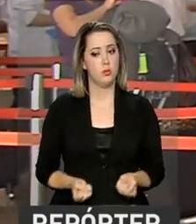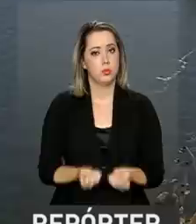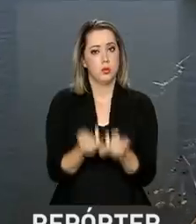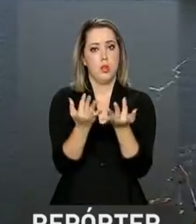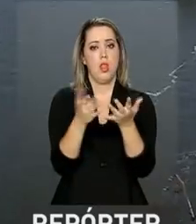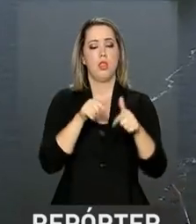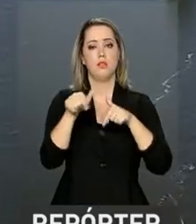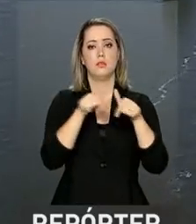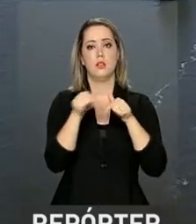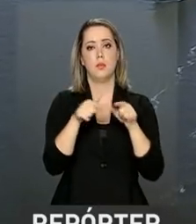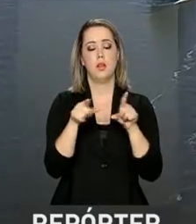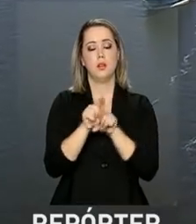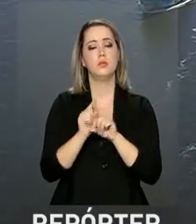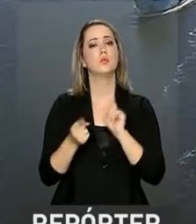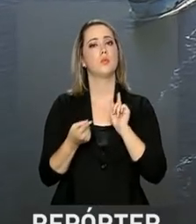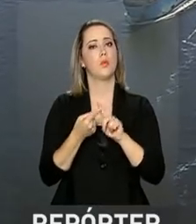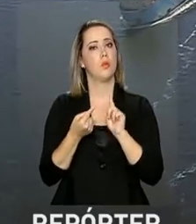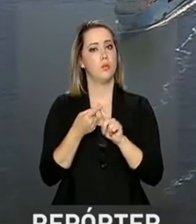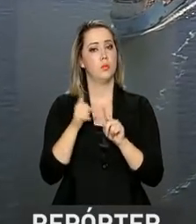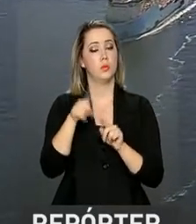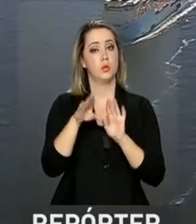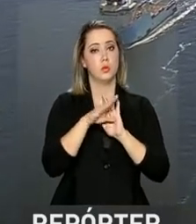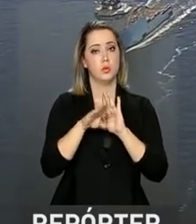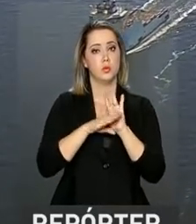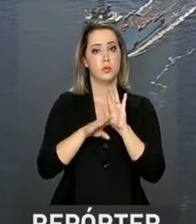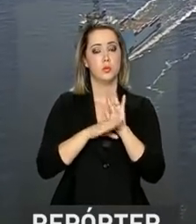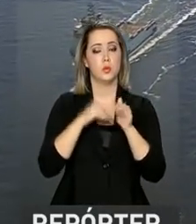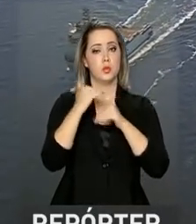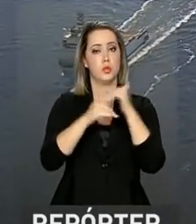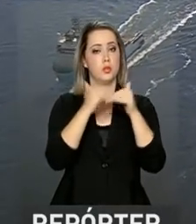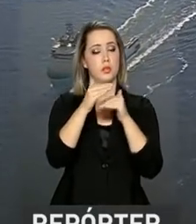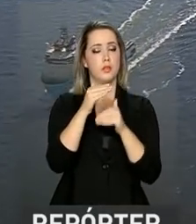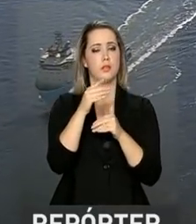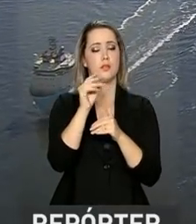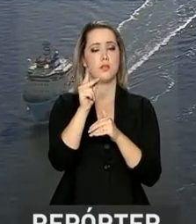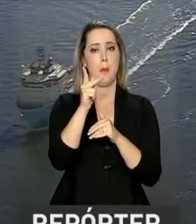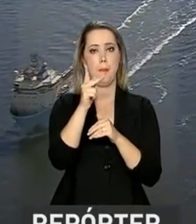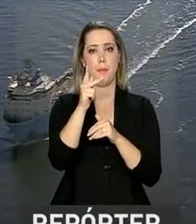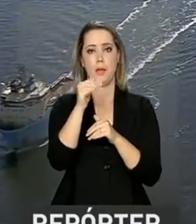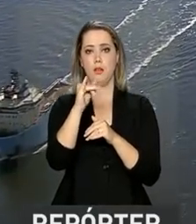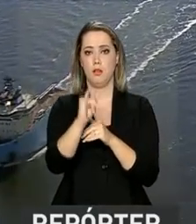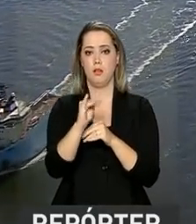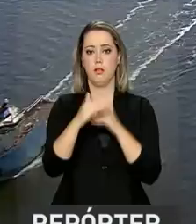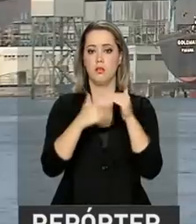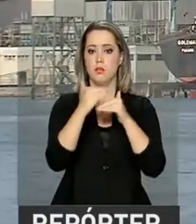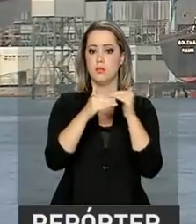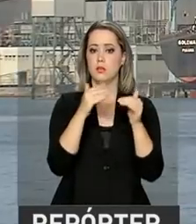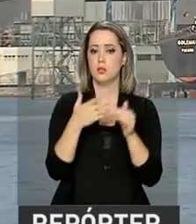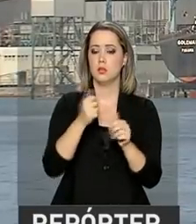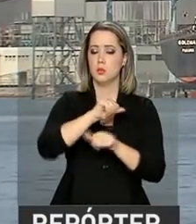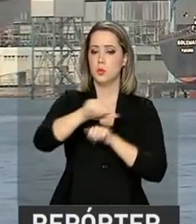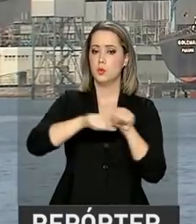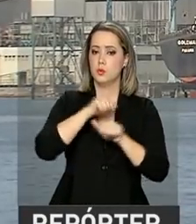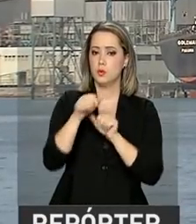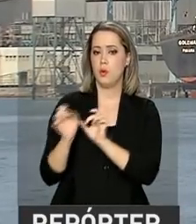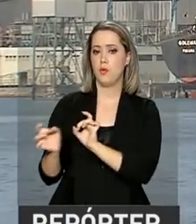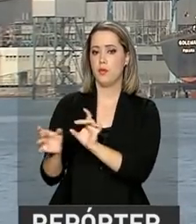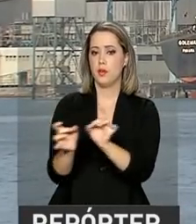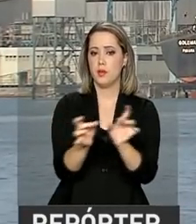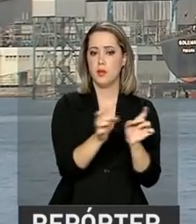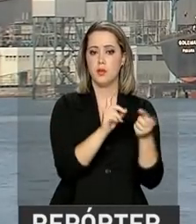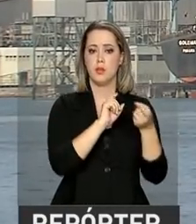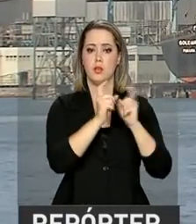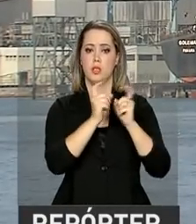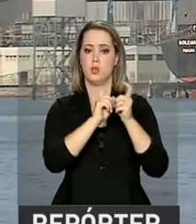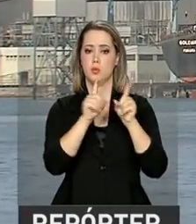empregos. Uma das ferramentas do PPI, o projeto Crescer, remodelou o formato de concessões no Brasil, modernizou as regras de